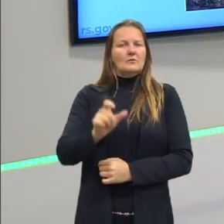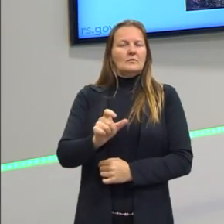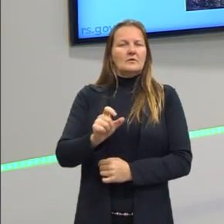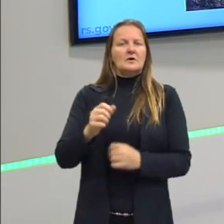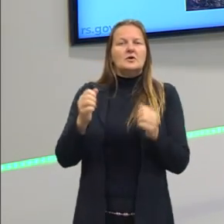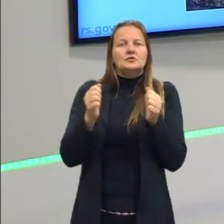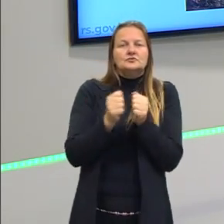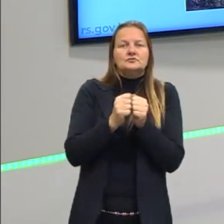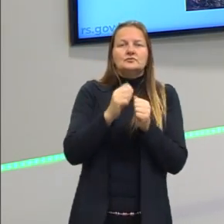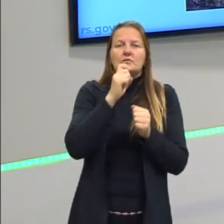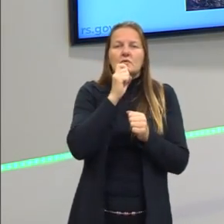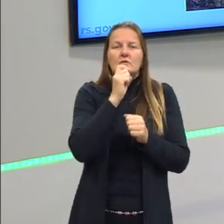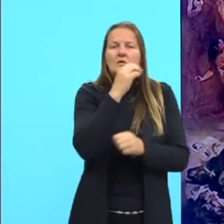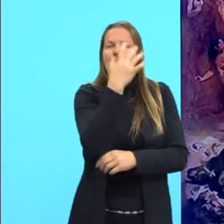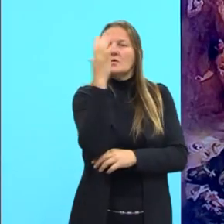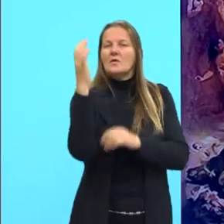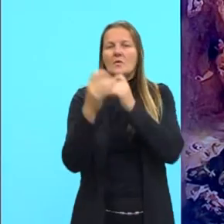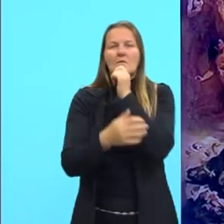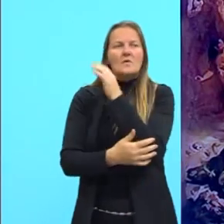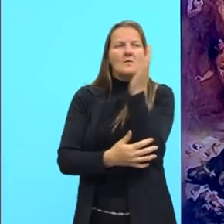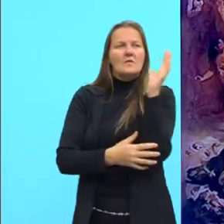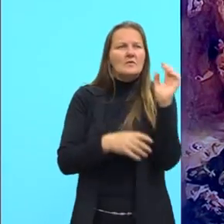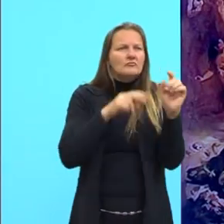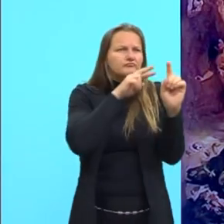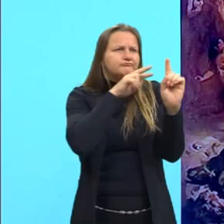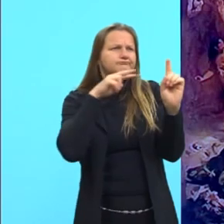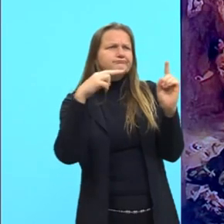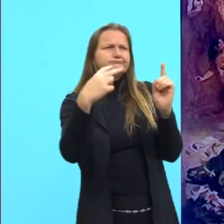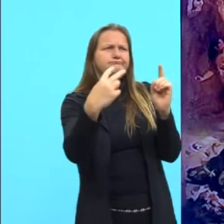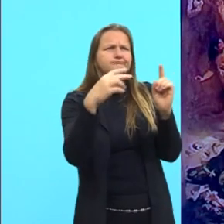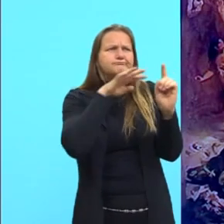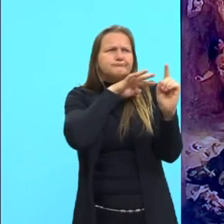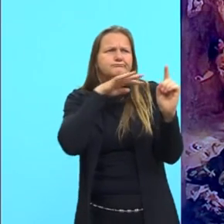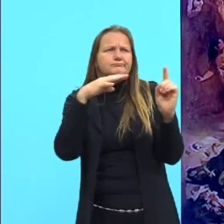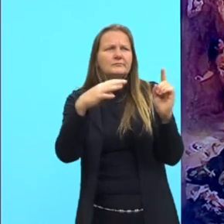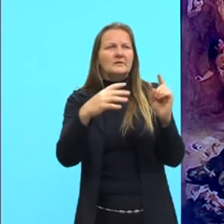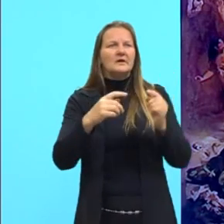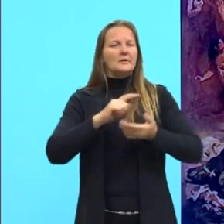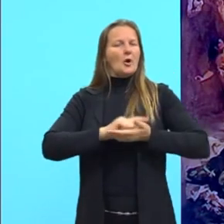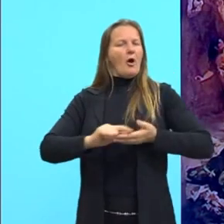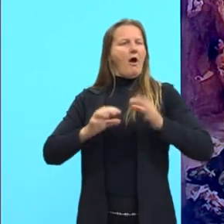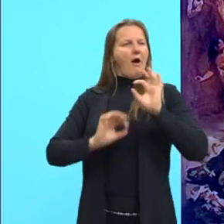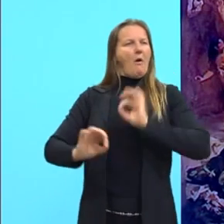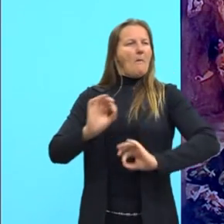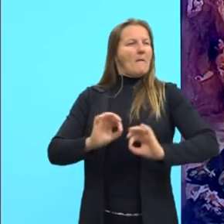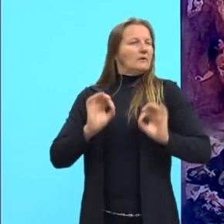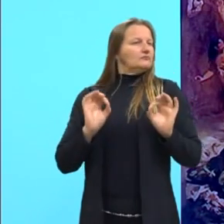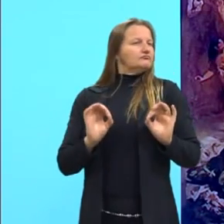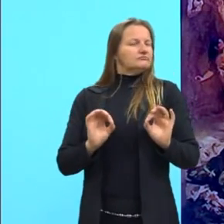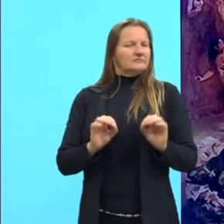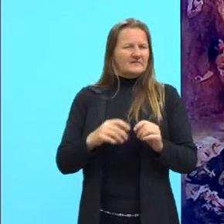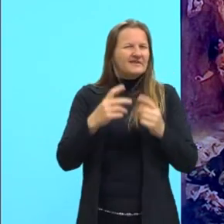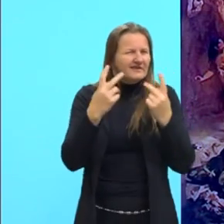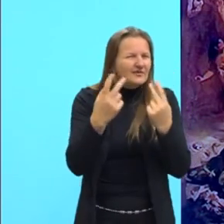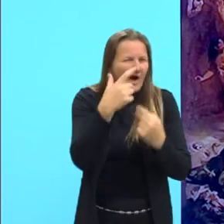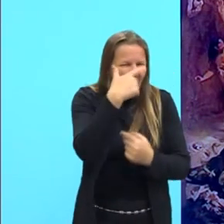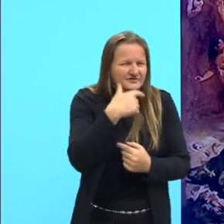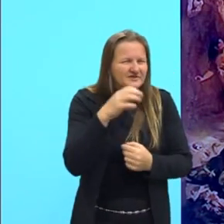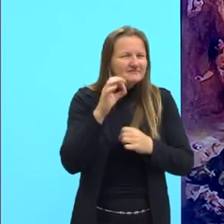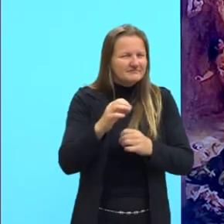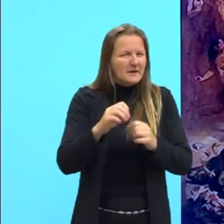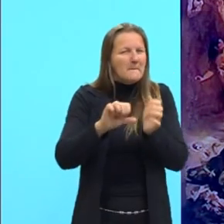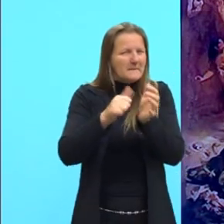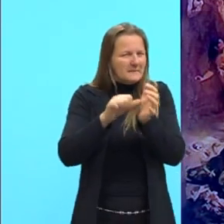natureza, meio perdido, vendo os europeus tudo limpinho, tudo arrumadinho. Será que foi assim mesmo essa primeira